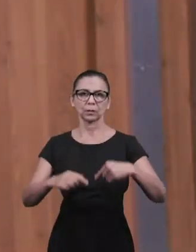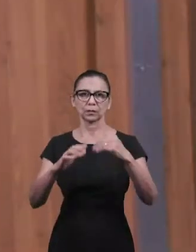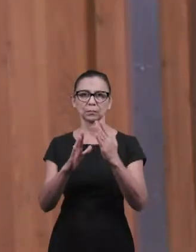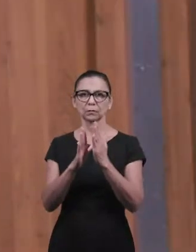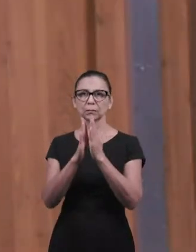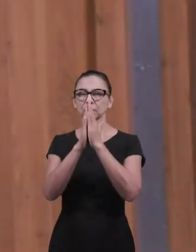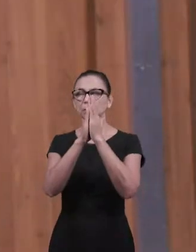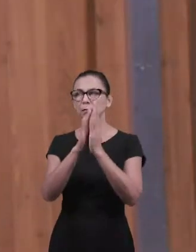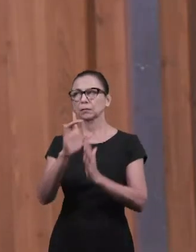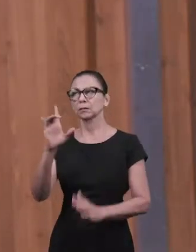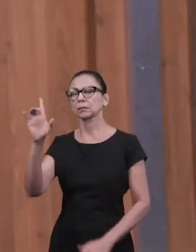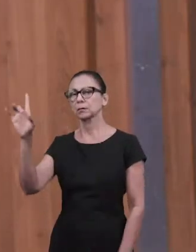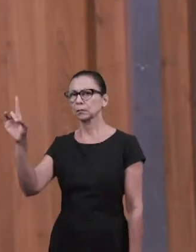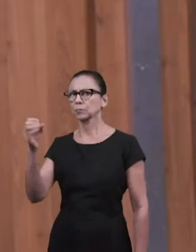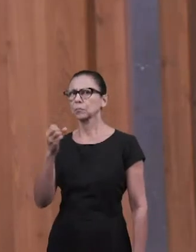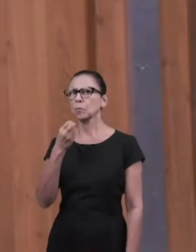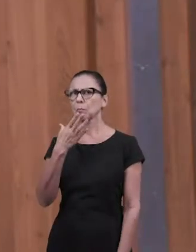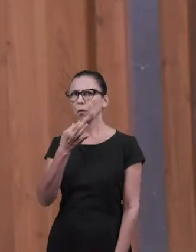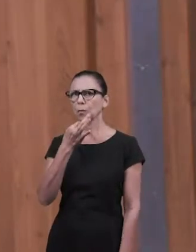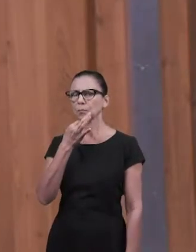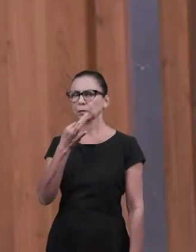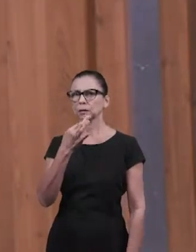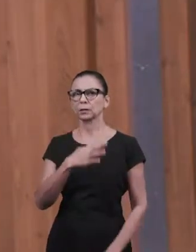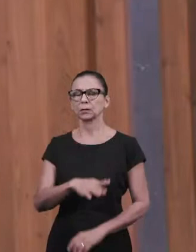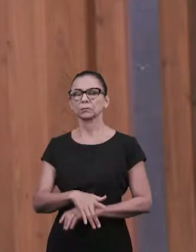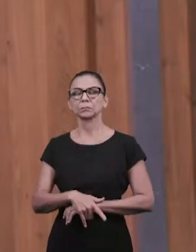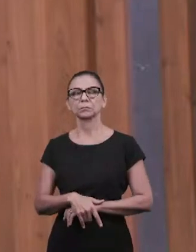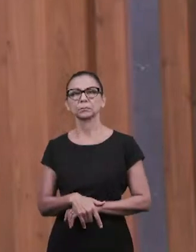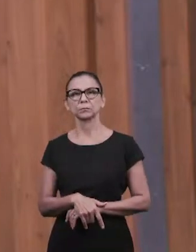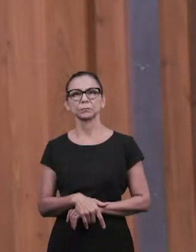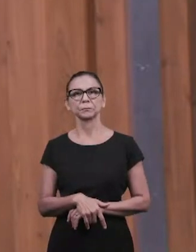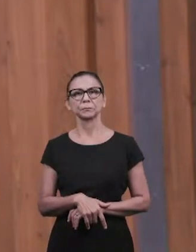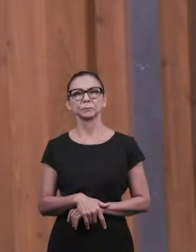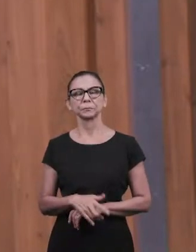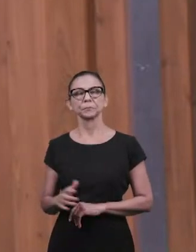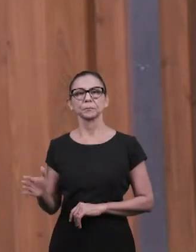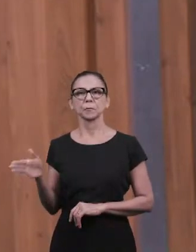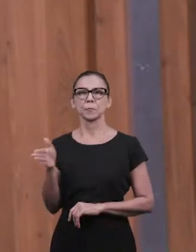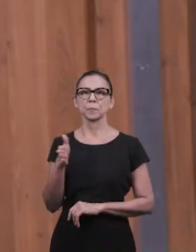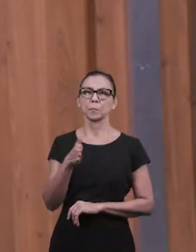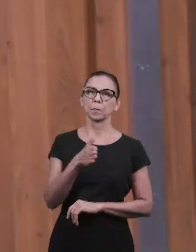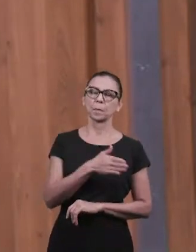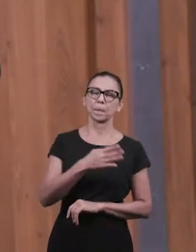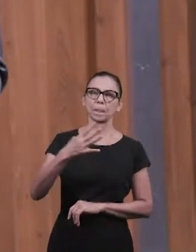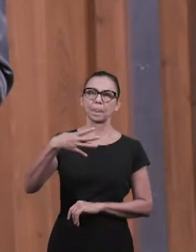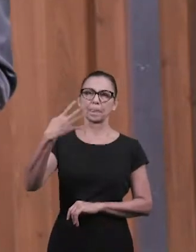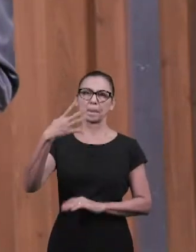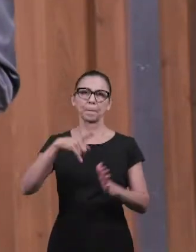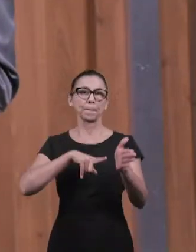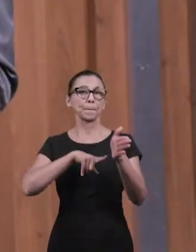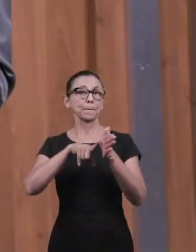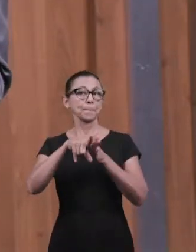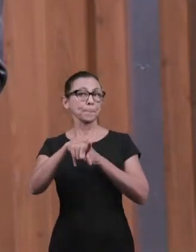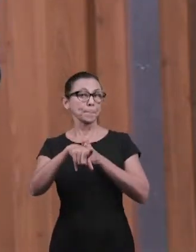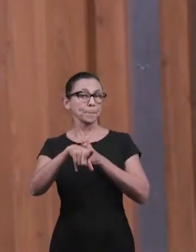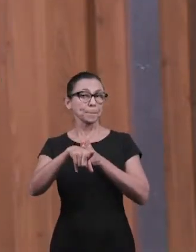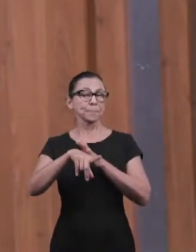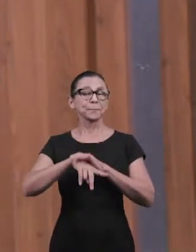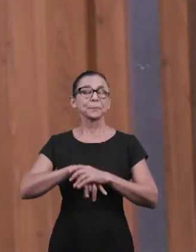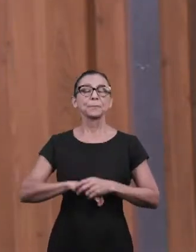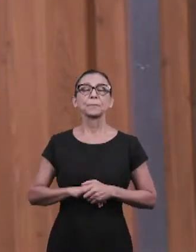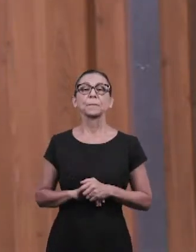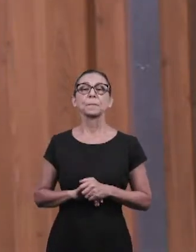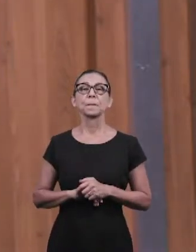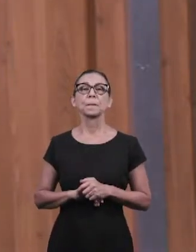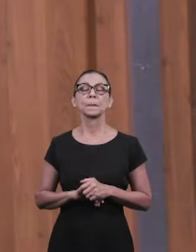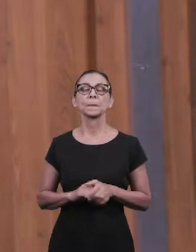lá do Quênia. Glória a Deus. Agora vamos para a nossa quarta pergunta. E a nossa quarta pergunta, ela é destinada a